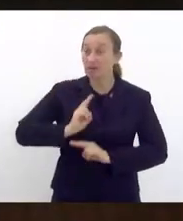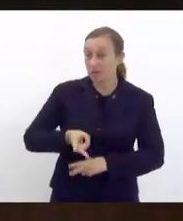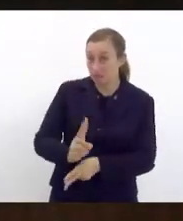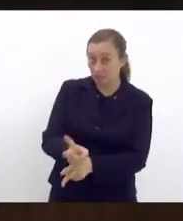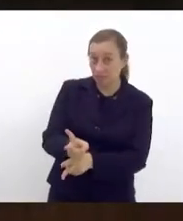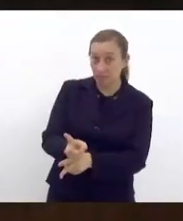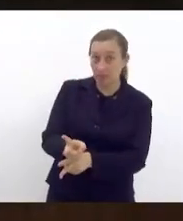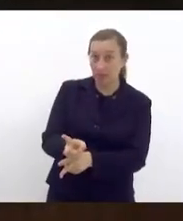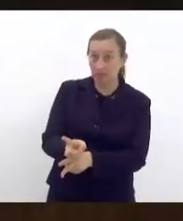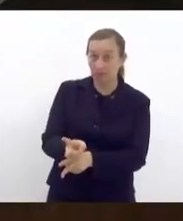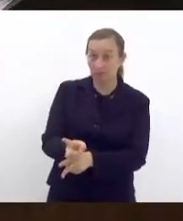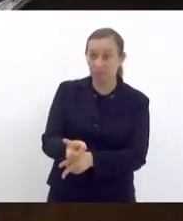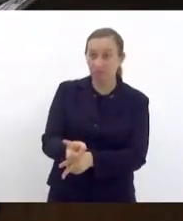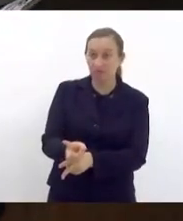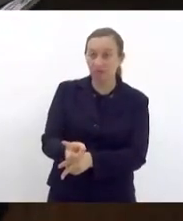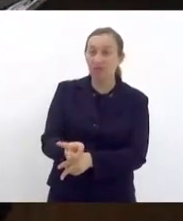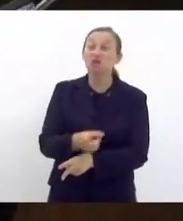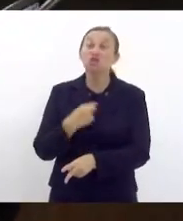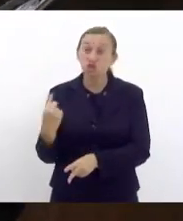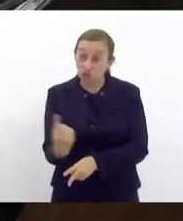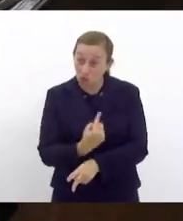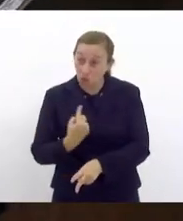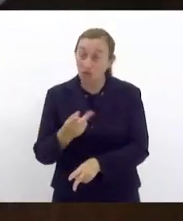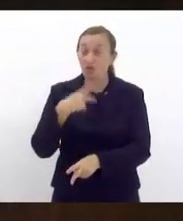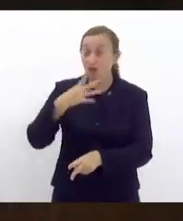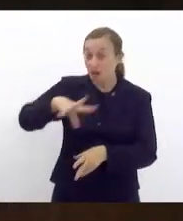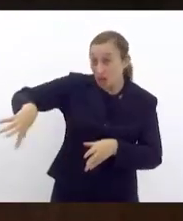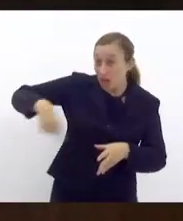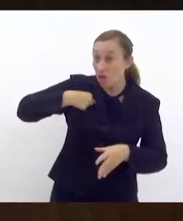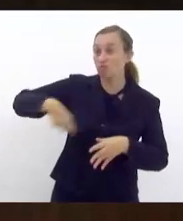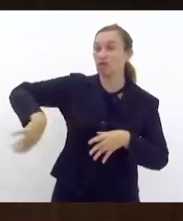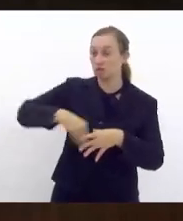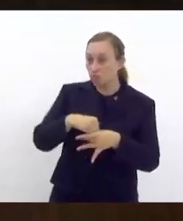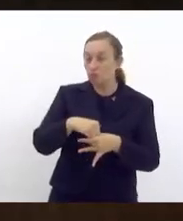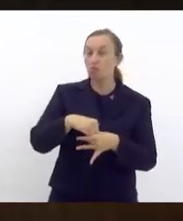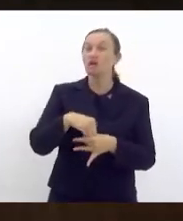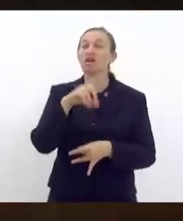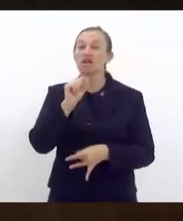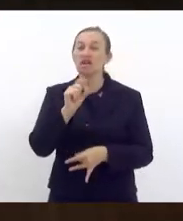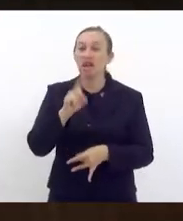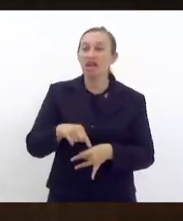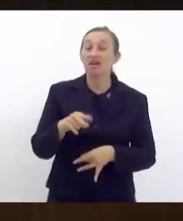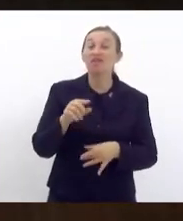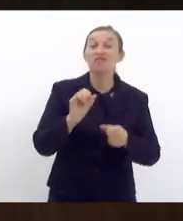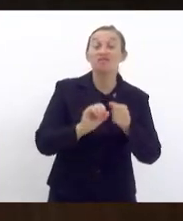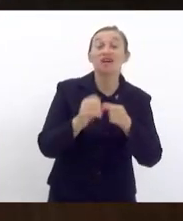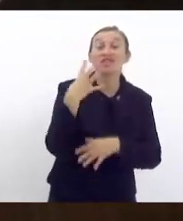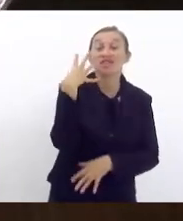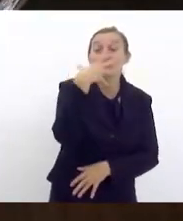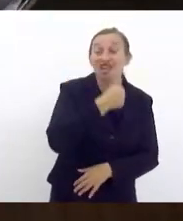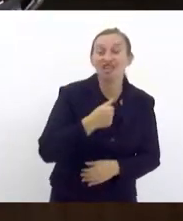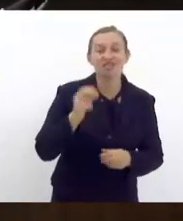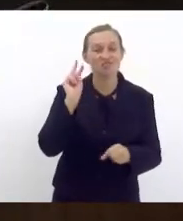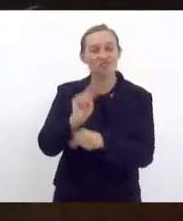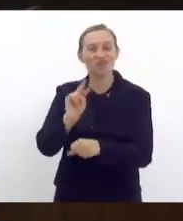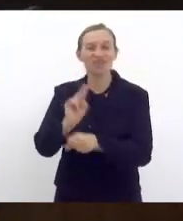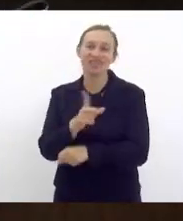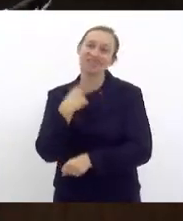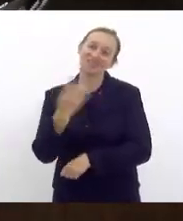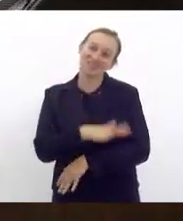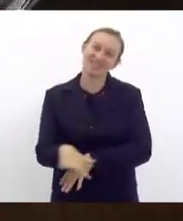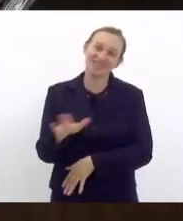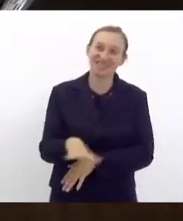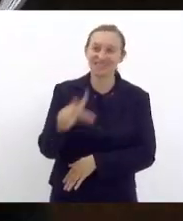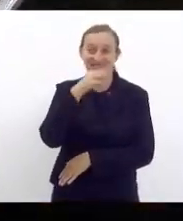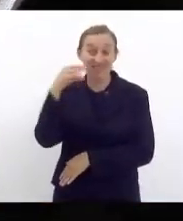nós, eu digo porque eu me incluo nela, que é faça bonito, proteja as nossas crianças